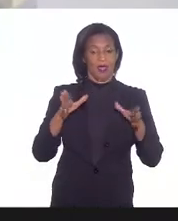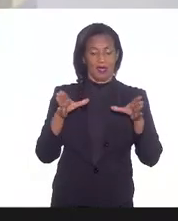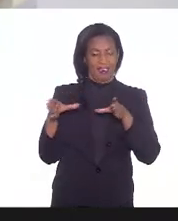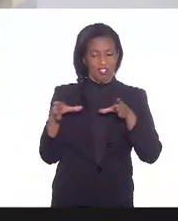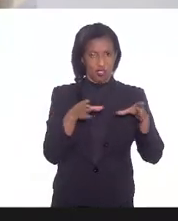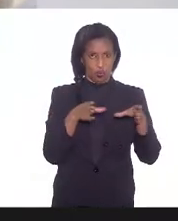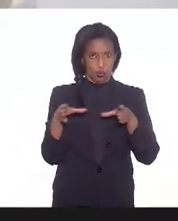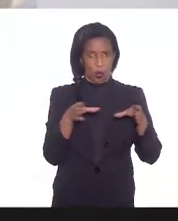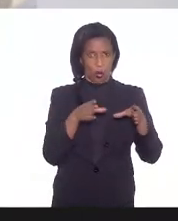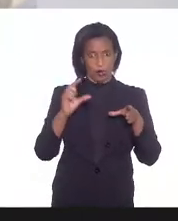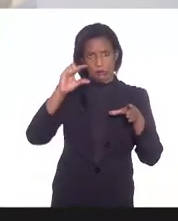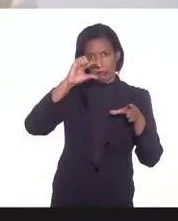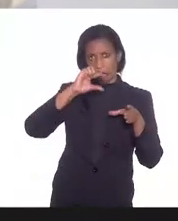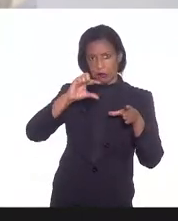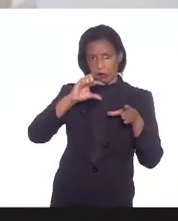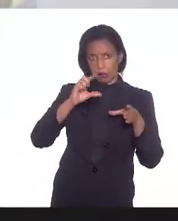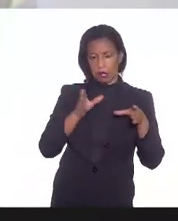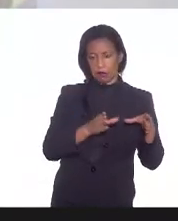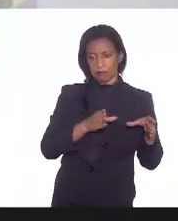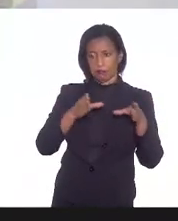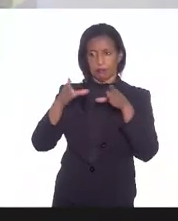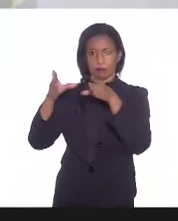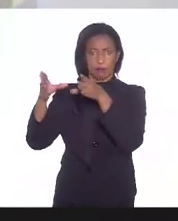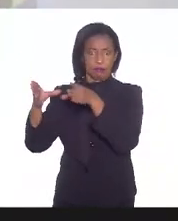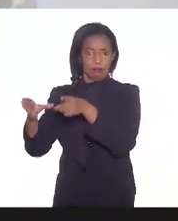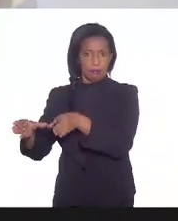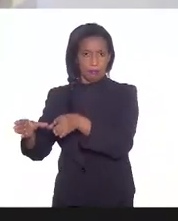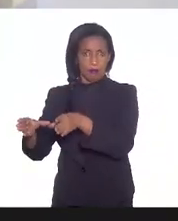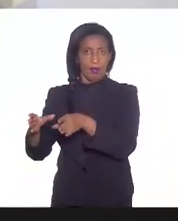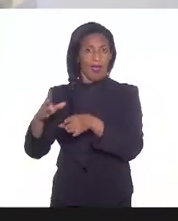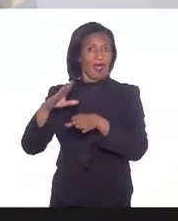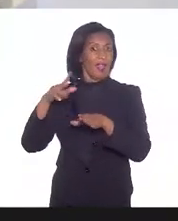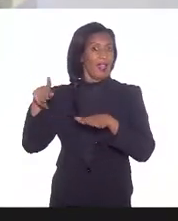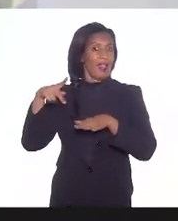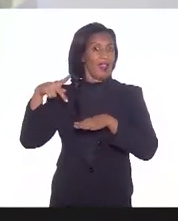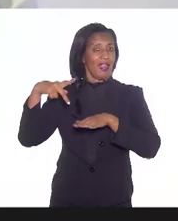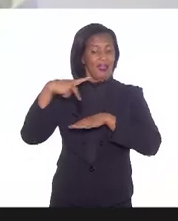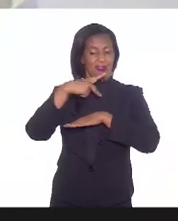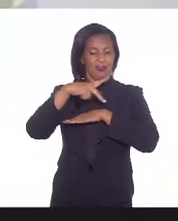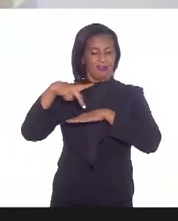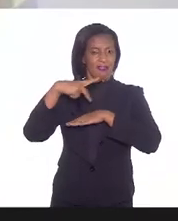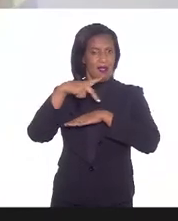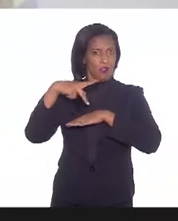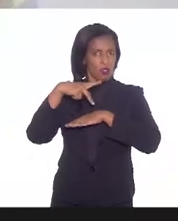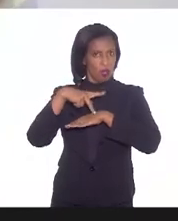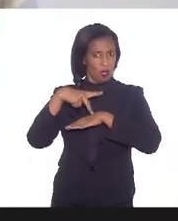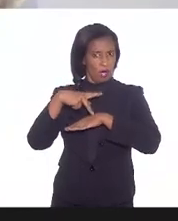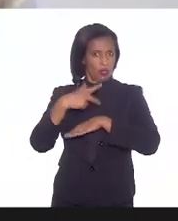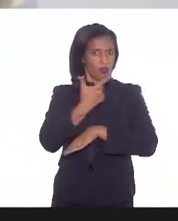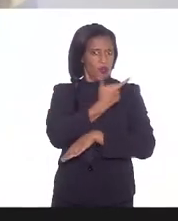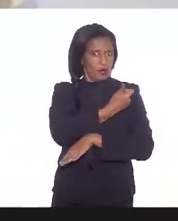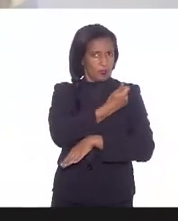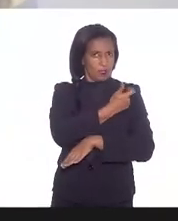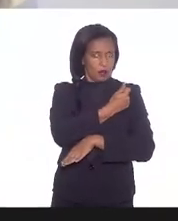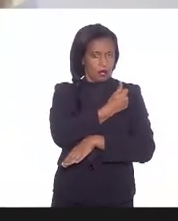doses dos portuários vem de uma estimativa nacional do Programa Nacional de Imunizações.